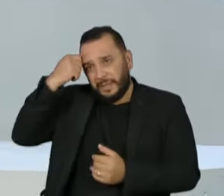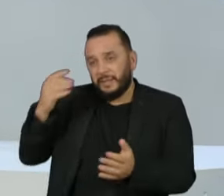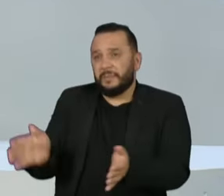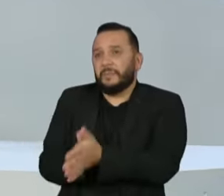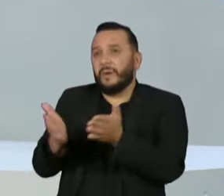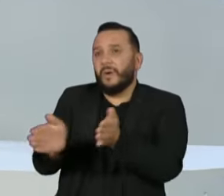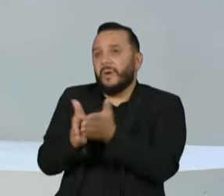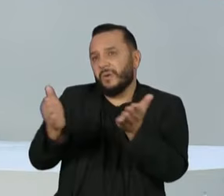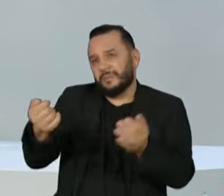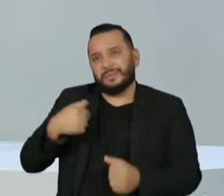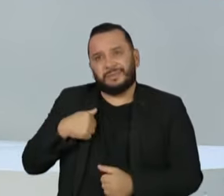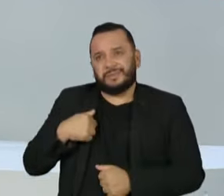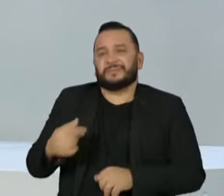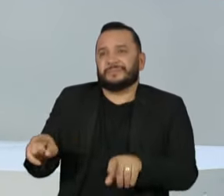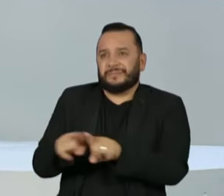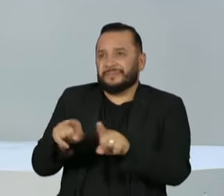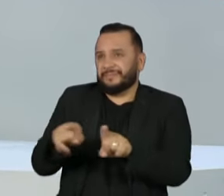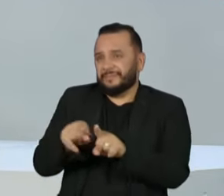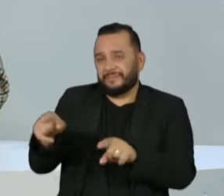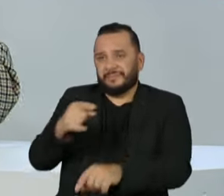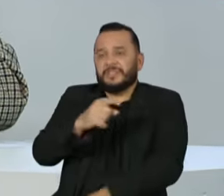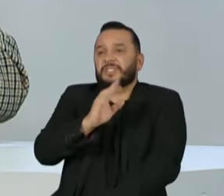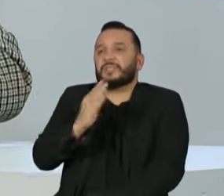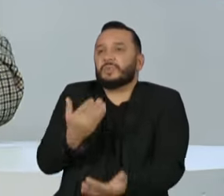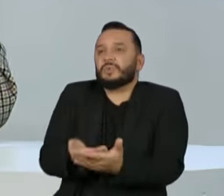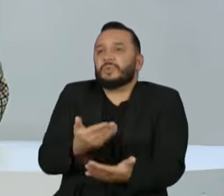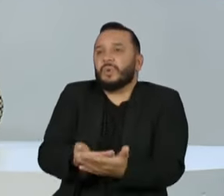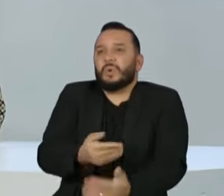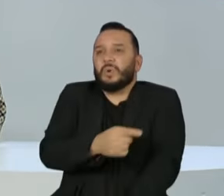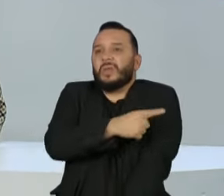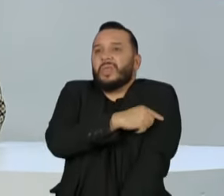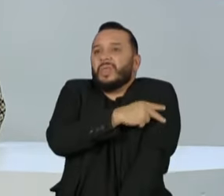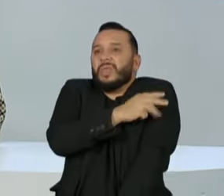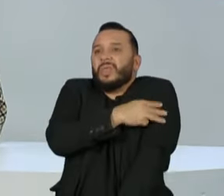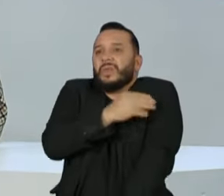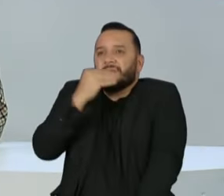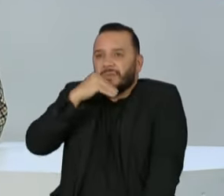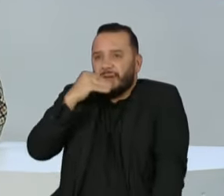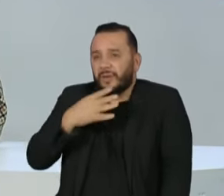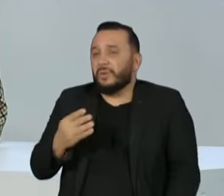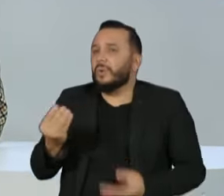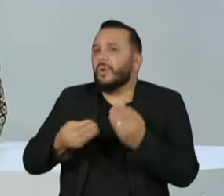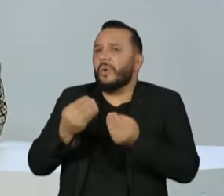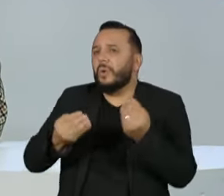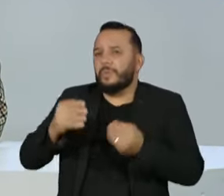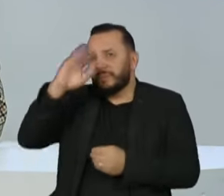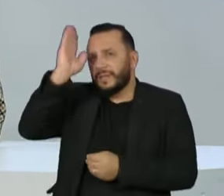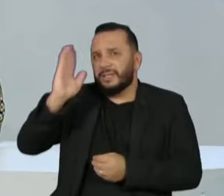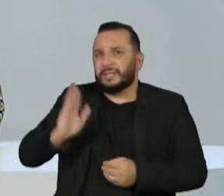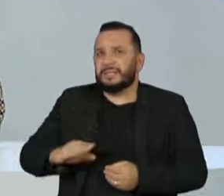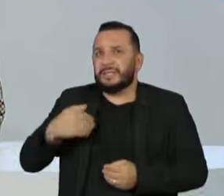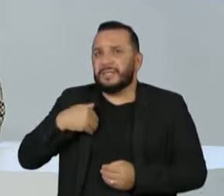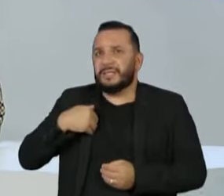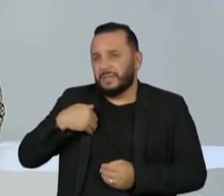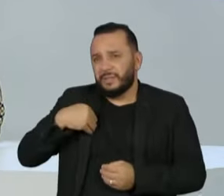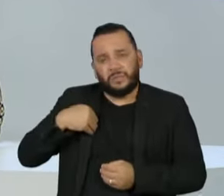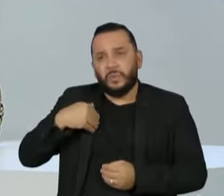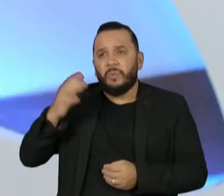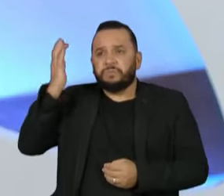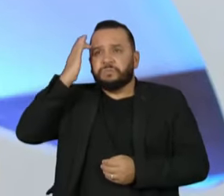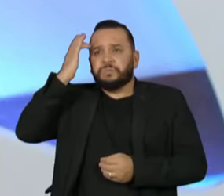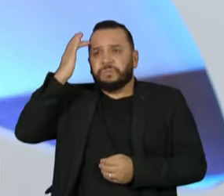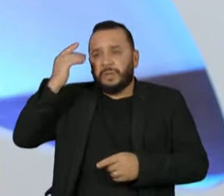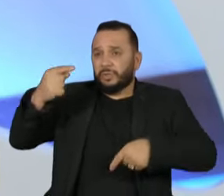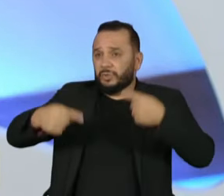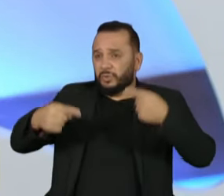saíram além do ensino fundamental. Quando que o Brasil vai estar maduro para discutir uma questão que acontece todos os dias nas periferias do